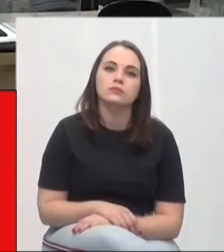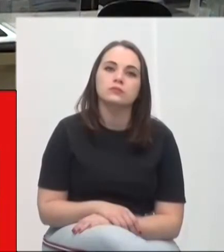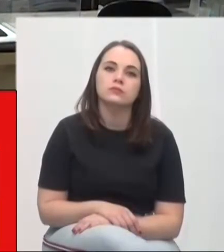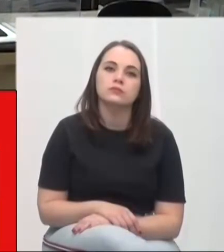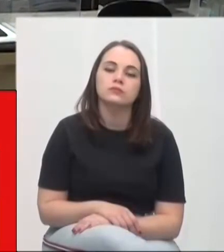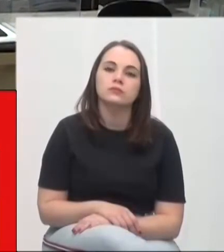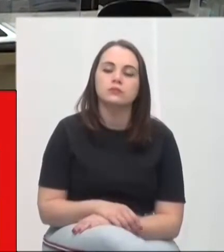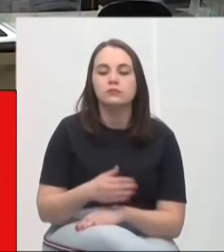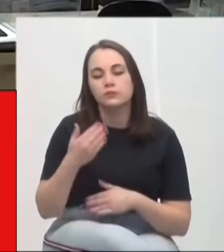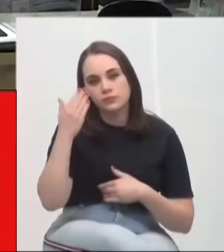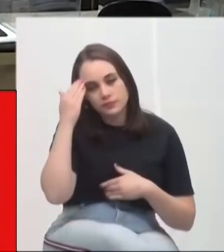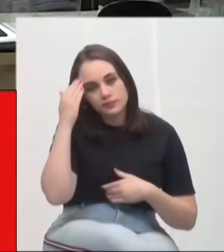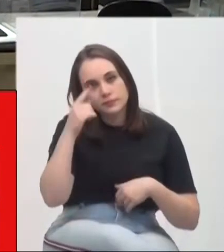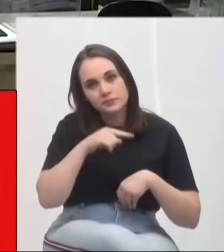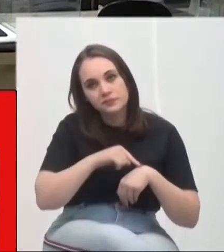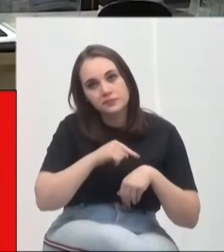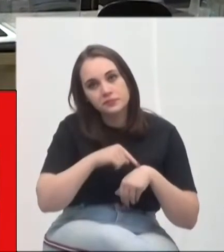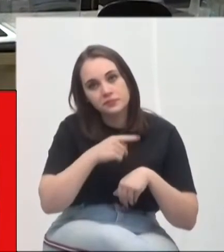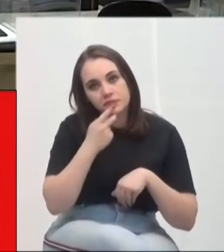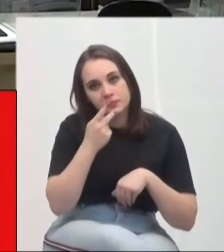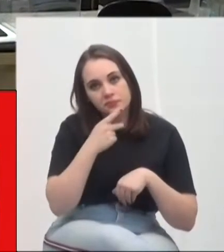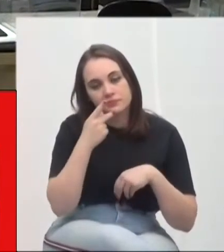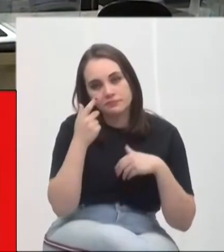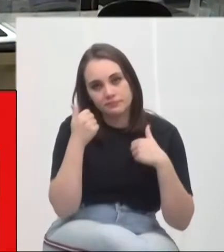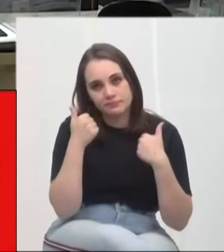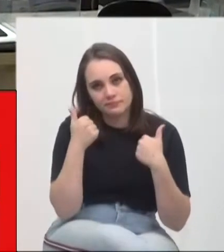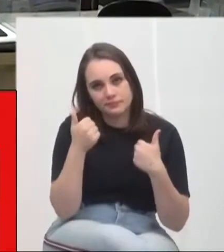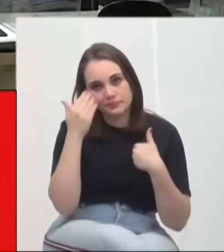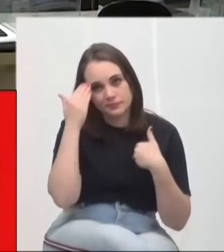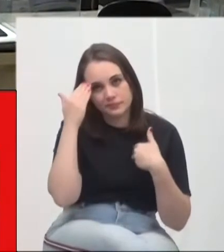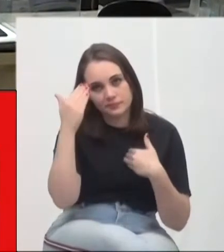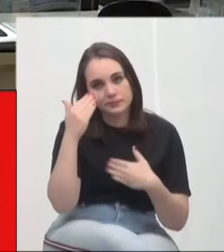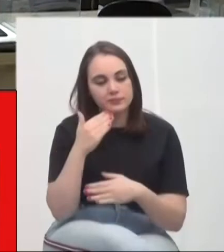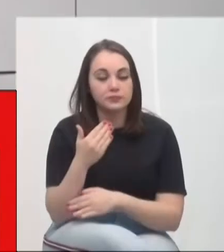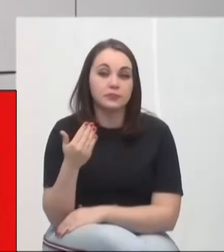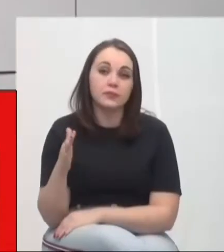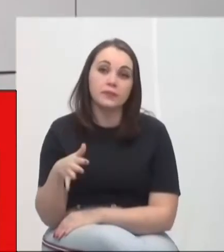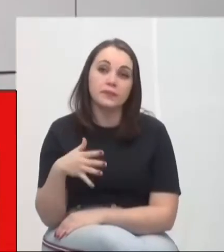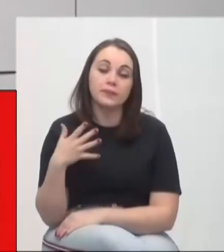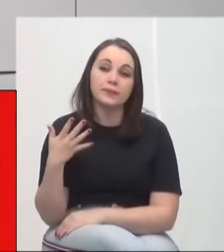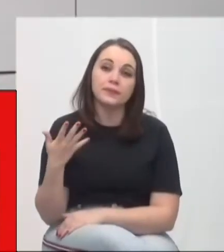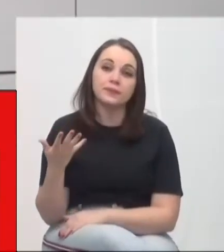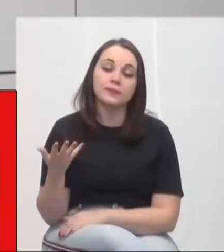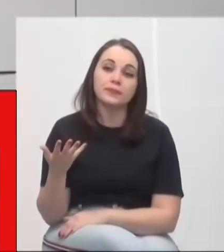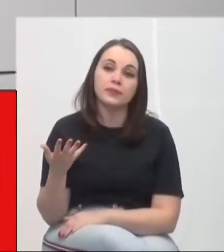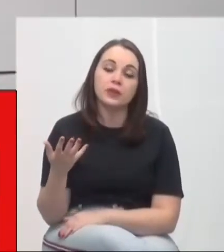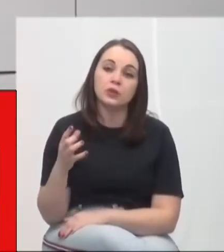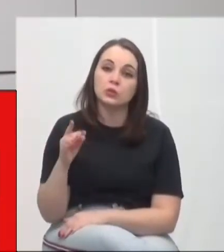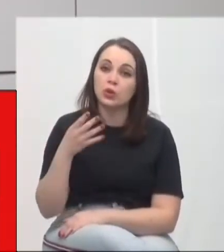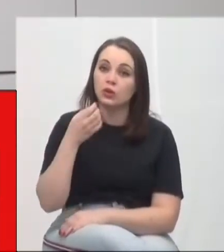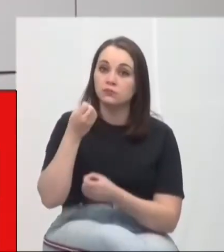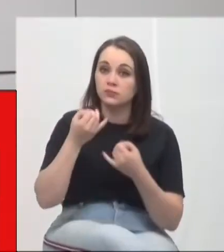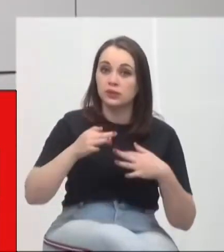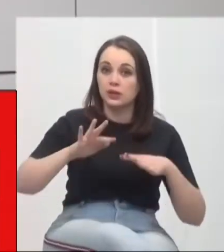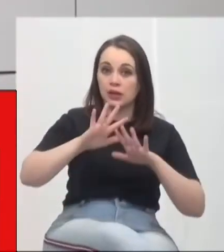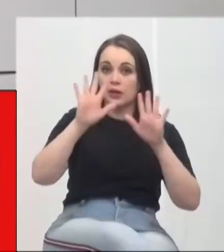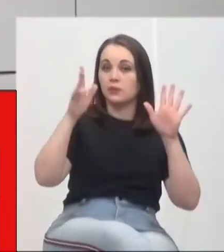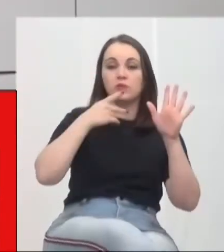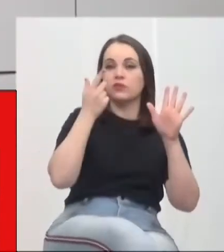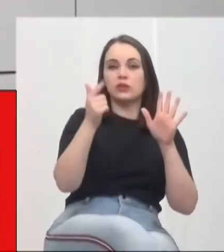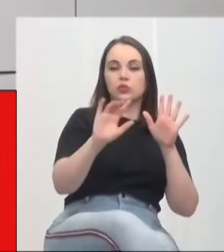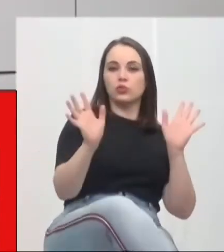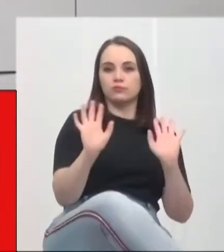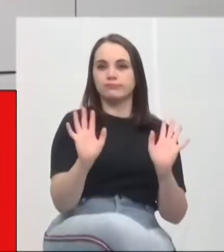Obrigado pela... Obrigado pela parte, vereador. Só alguns esclarecimentos, eu não vou repetir porque o Chapo